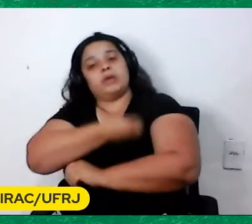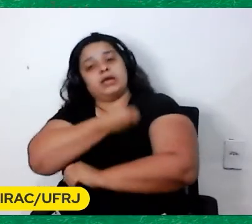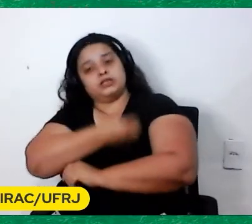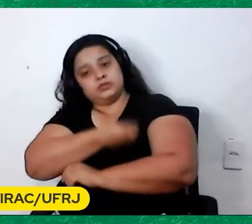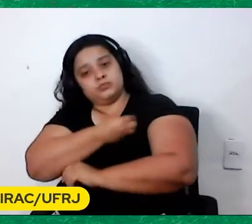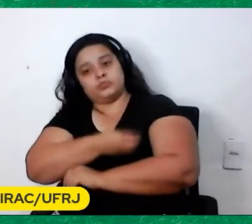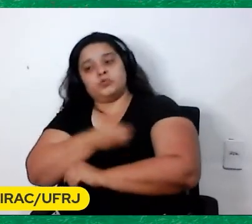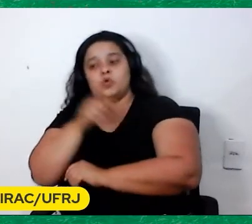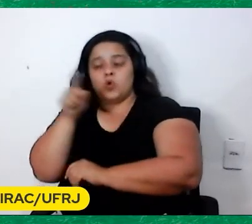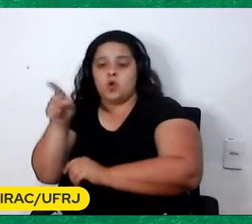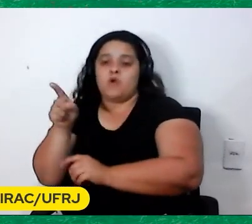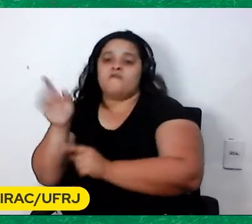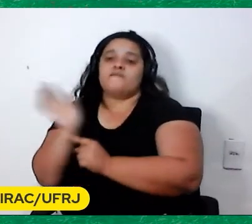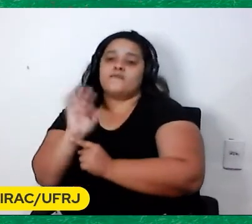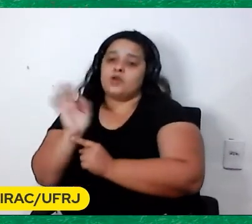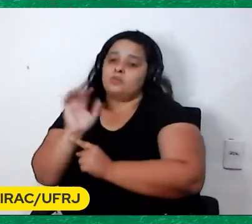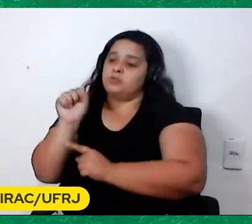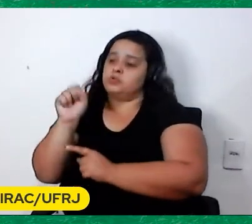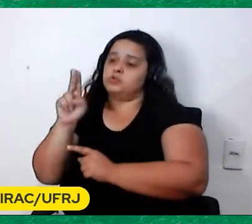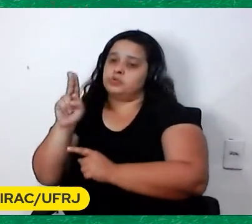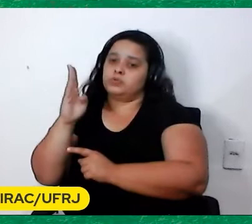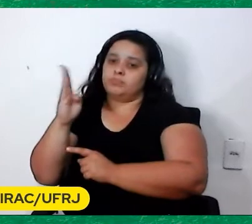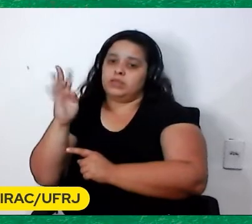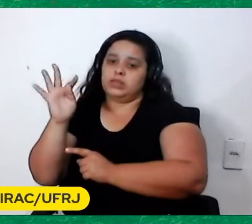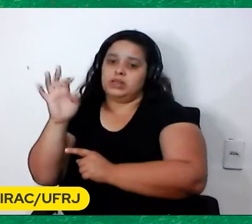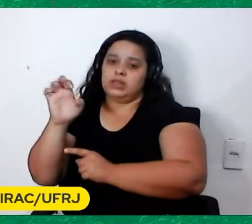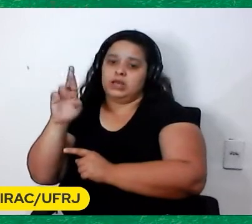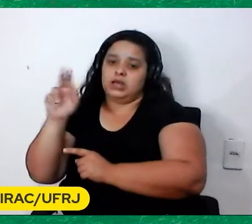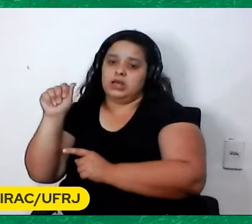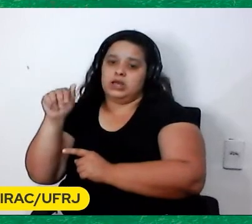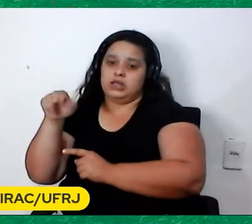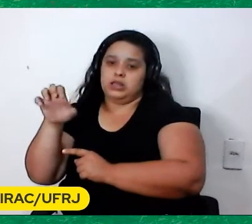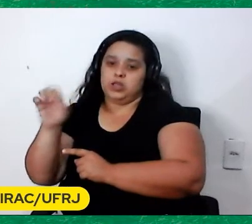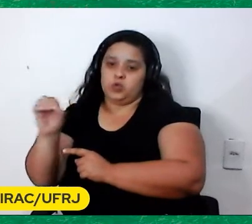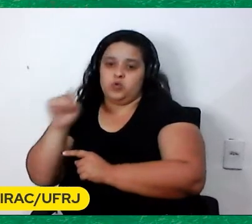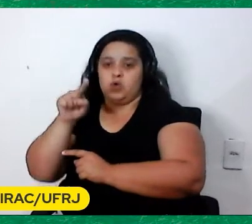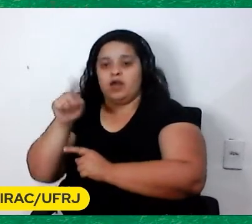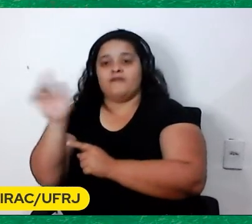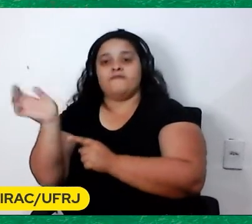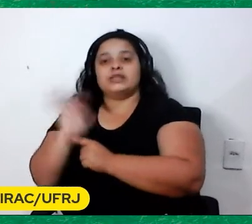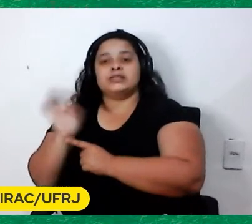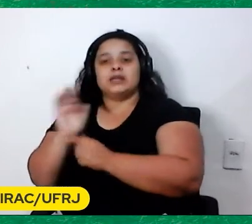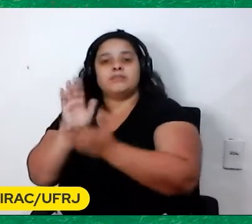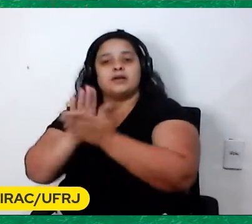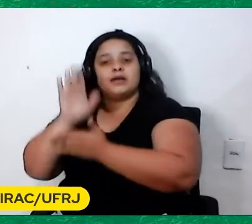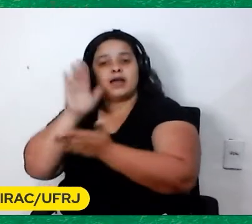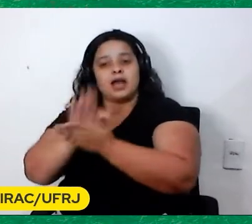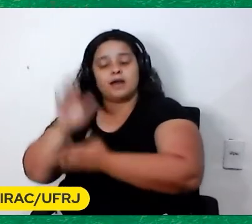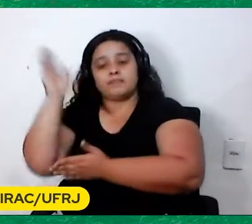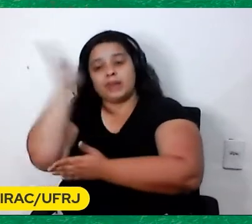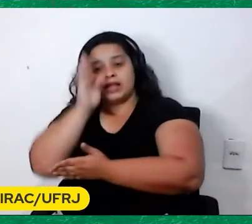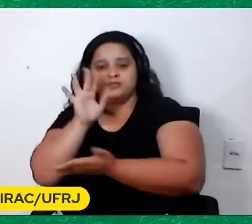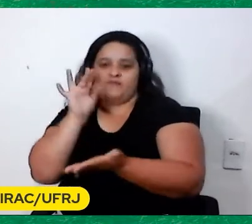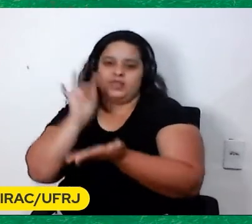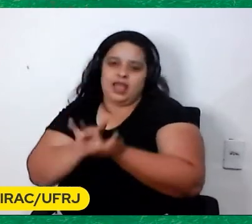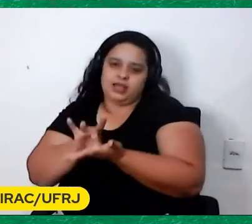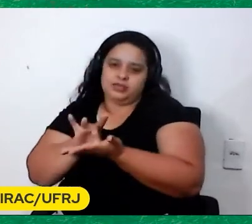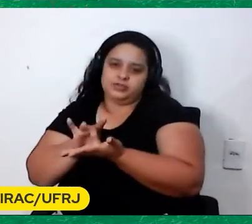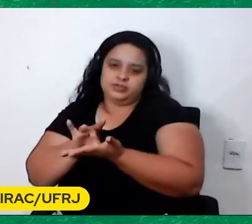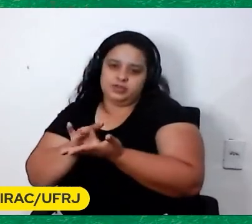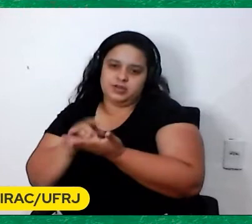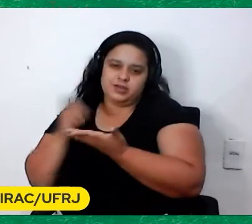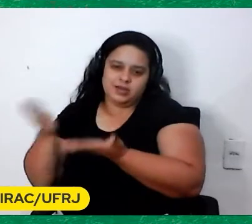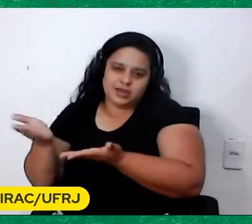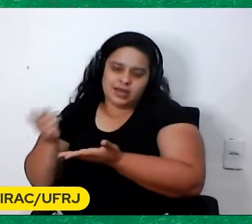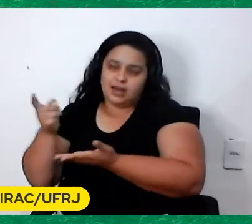subterrâneo do futebol Como um dos quatro curtas Que foram lançados Juntos no cinema Com o título De Brasil Verdade E lá com